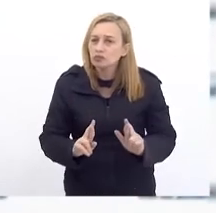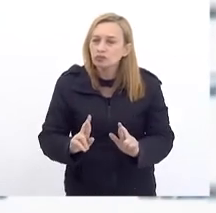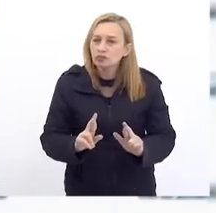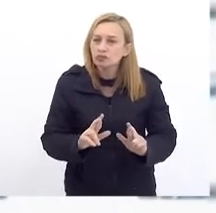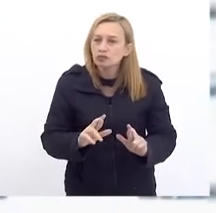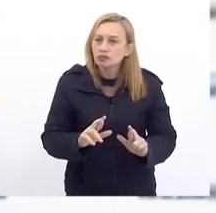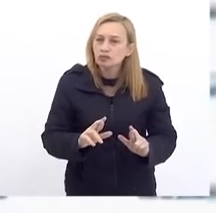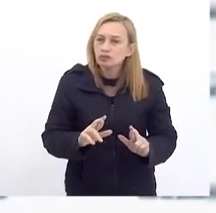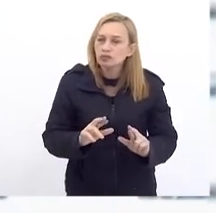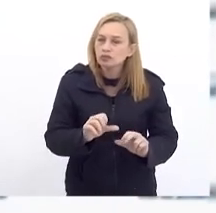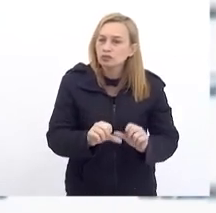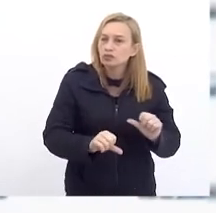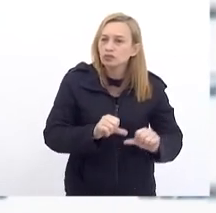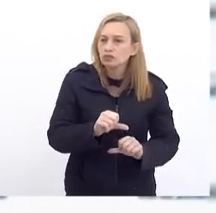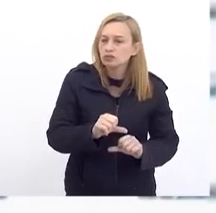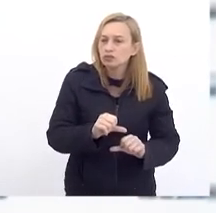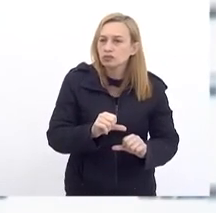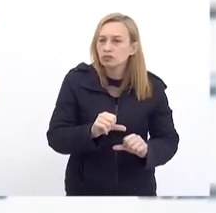Tributária